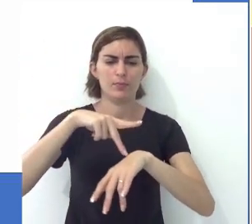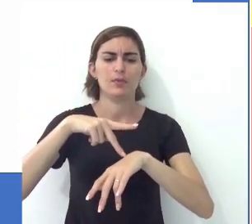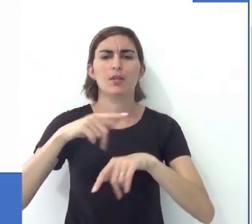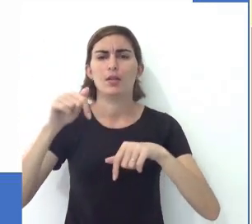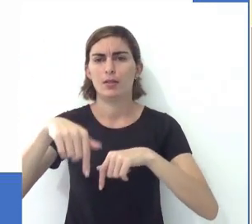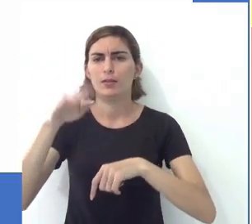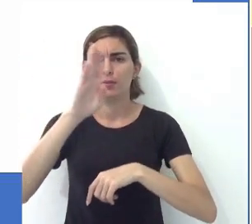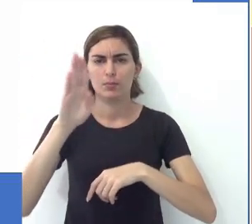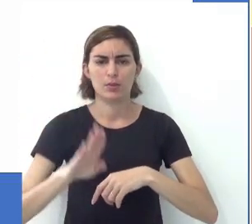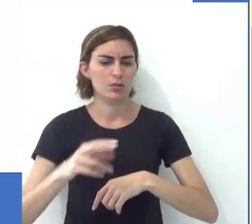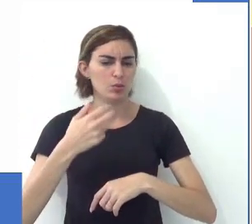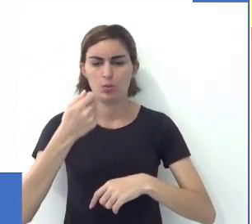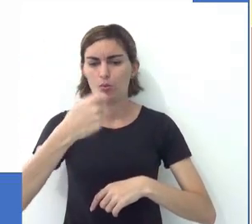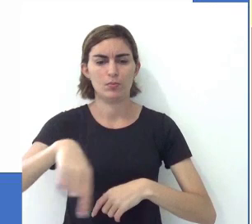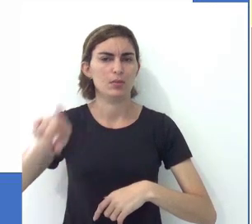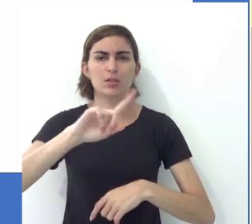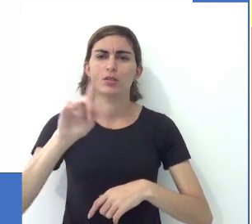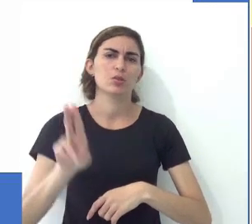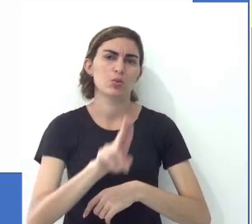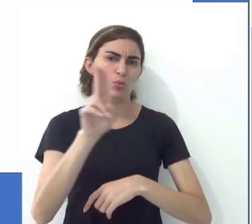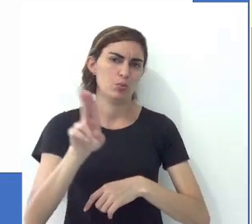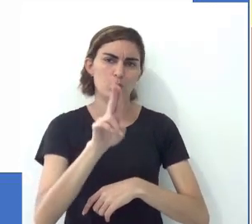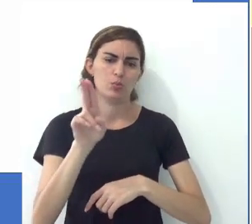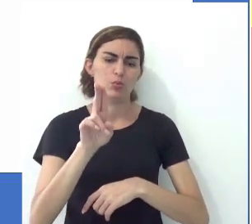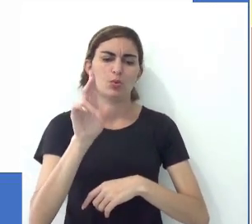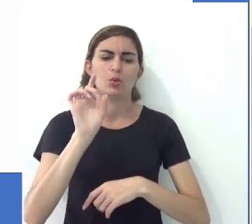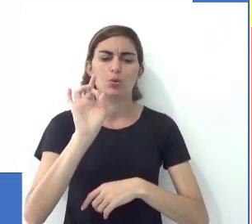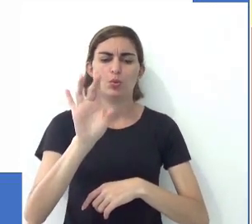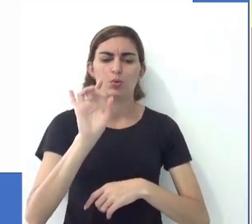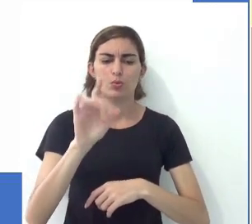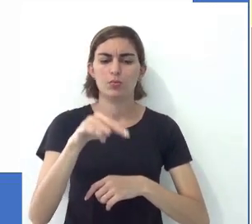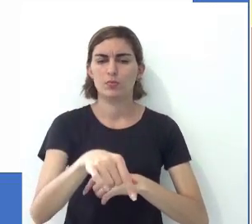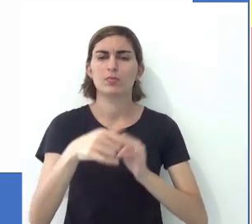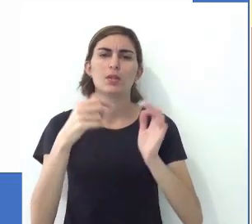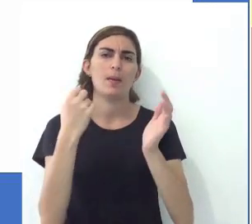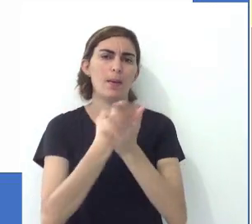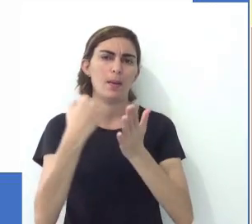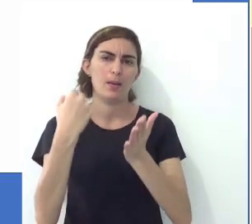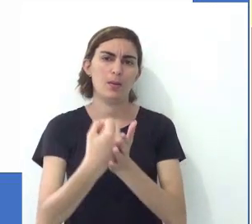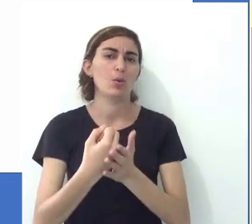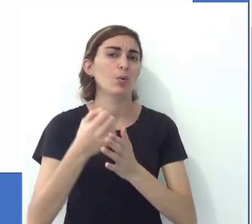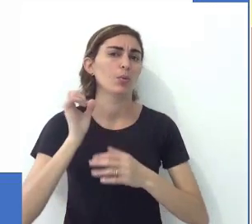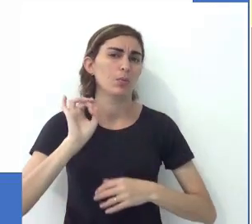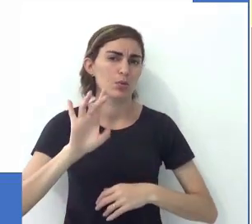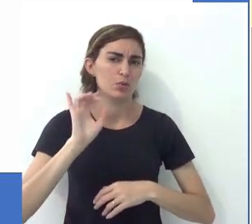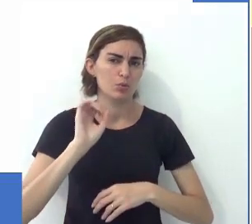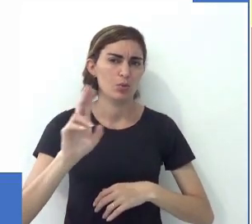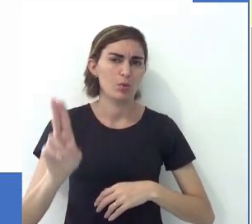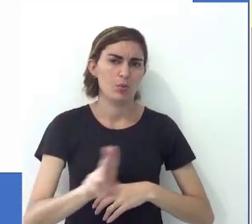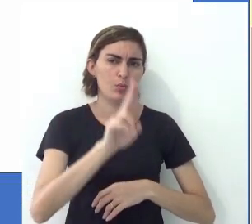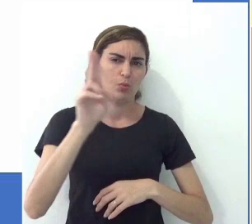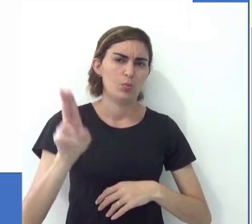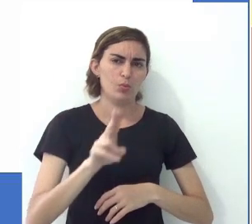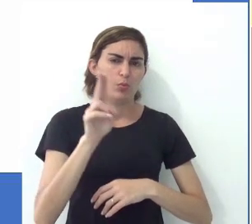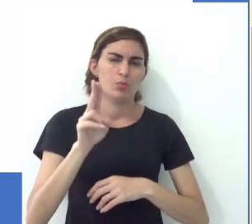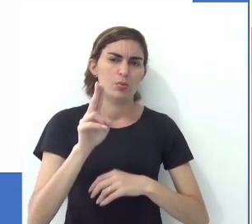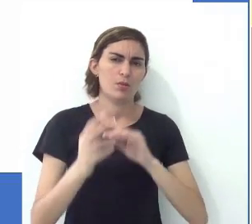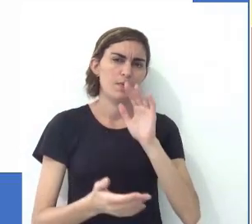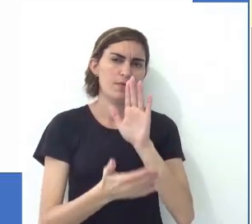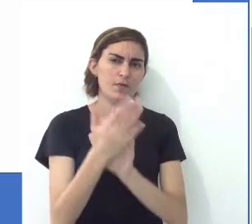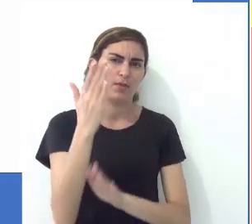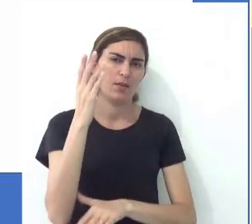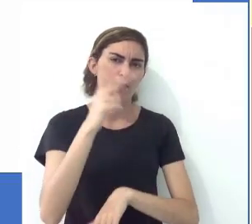países, tá? Aqui no Brasil, você não precisa usar esse passaporte não, tá, gente? Esse passaporte, esse documento, ele só é